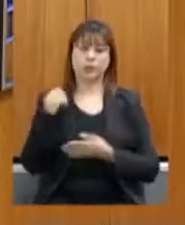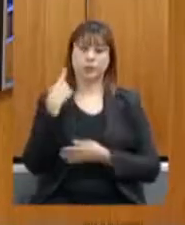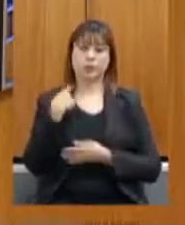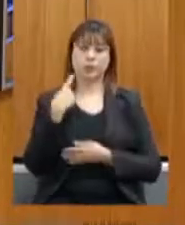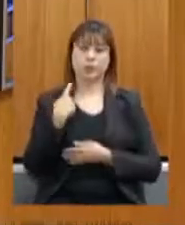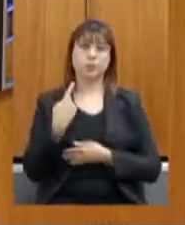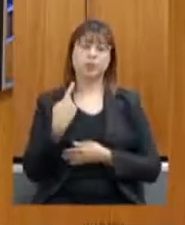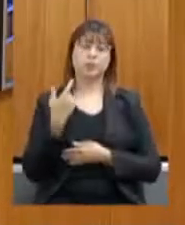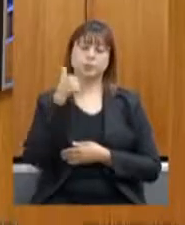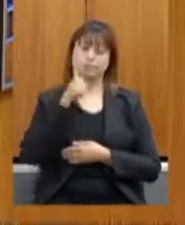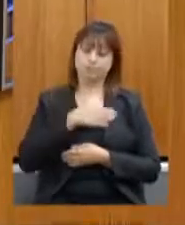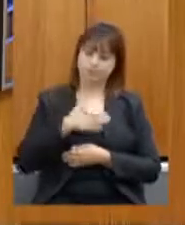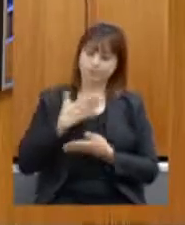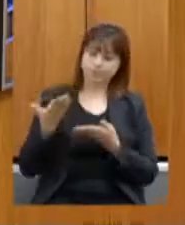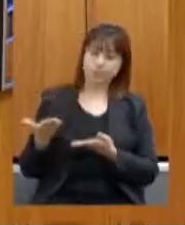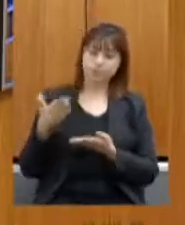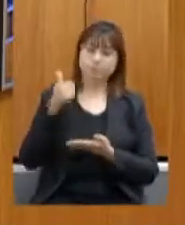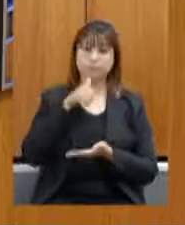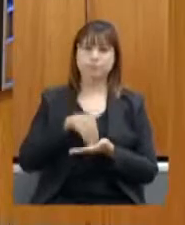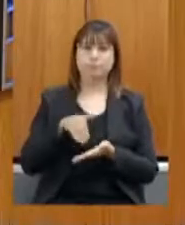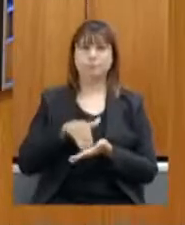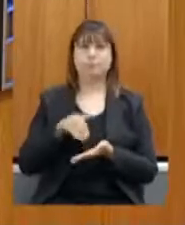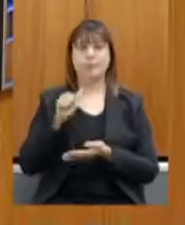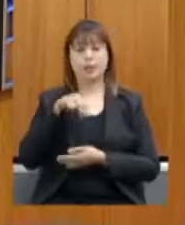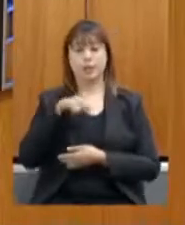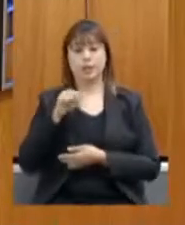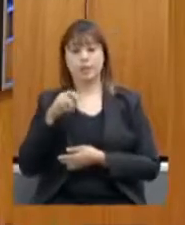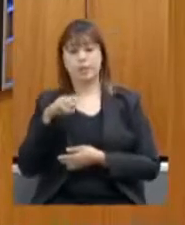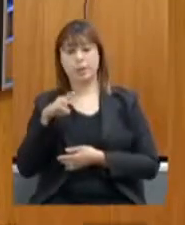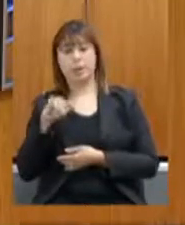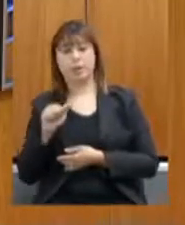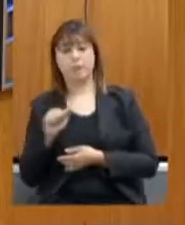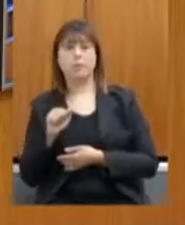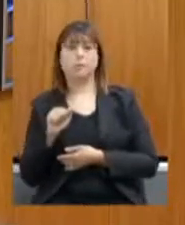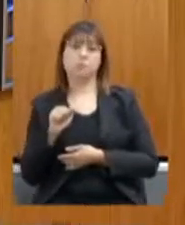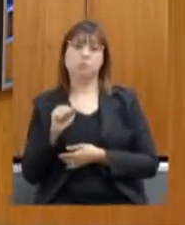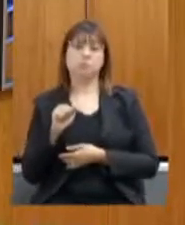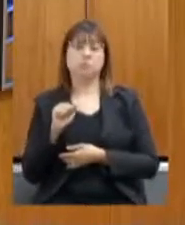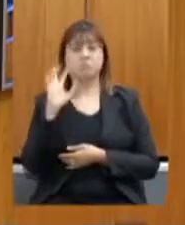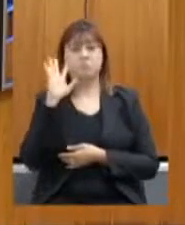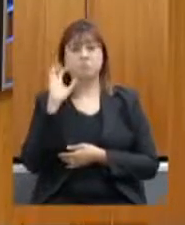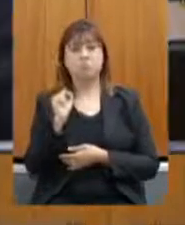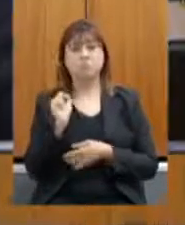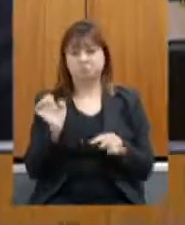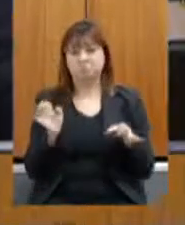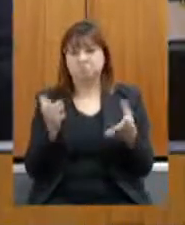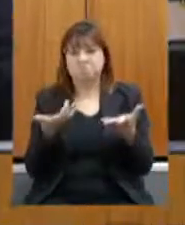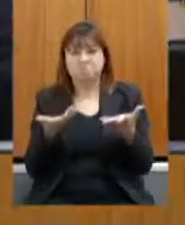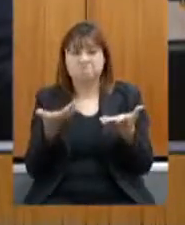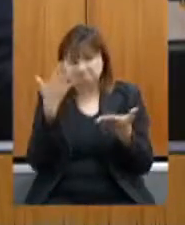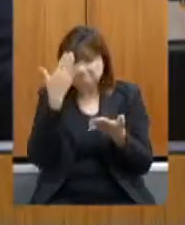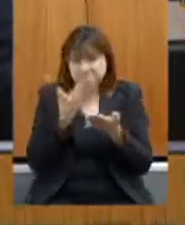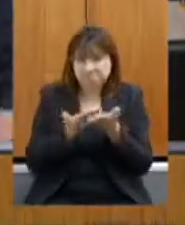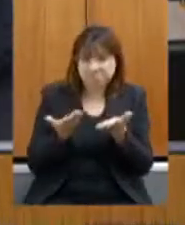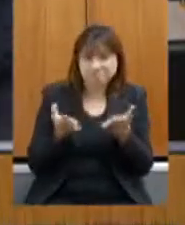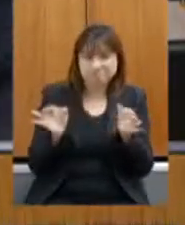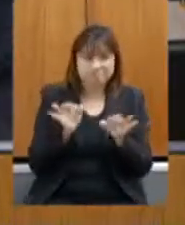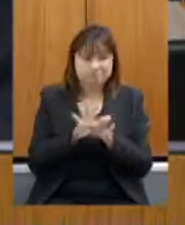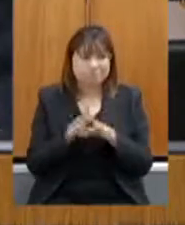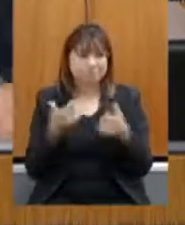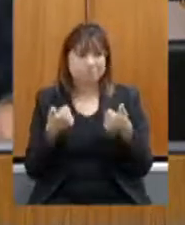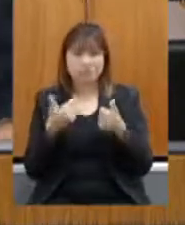prezada secretária Ana Maria acredito que cumprimos todos os